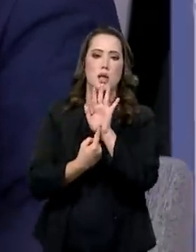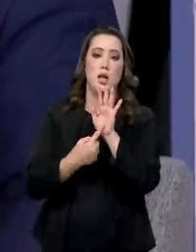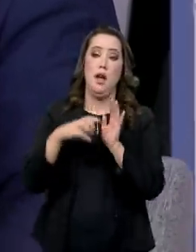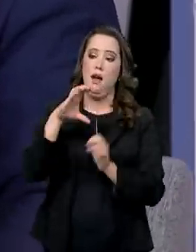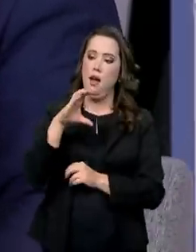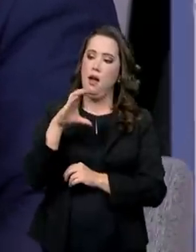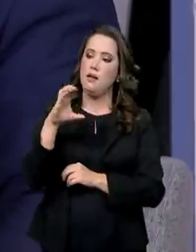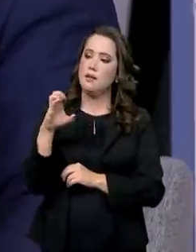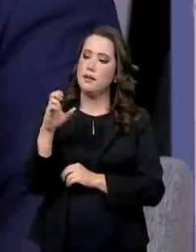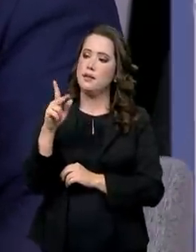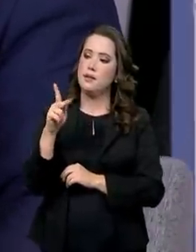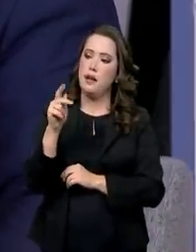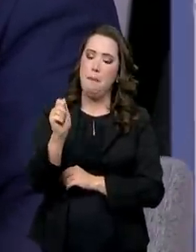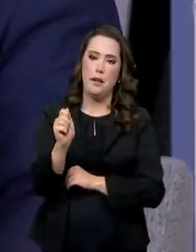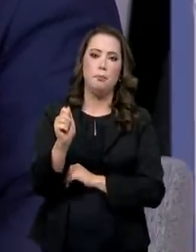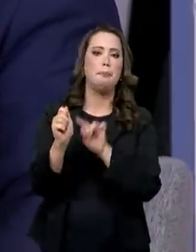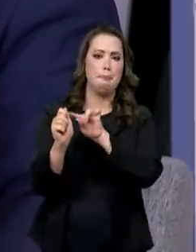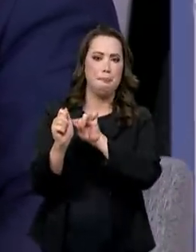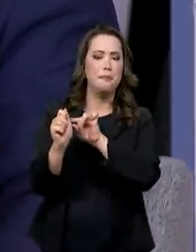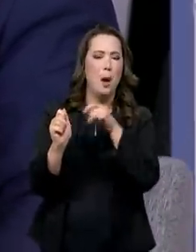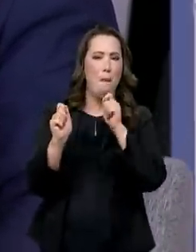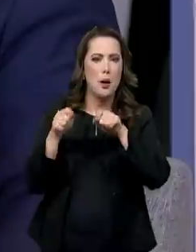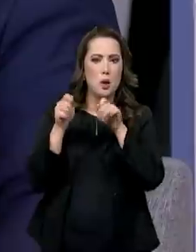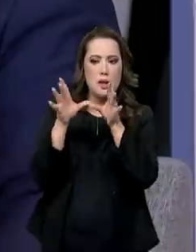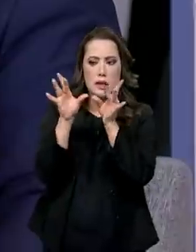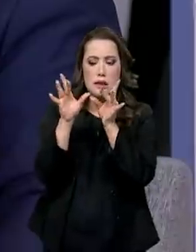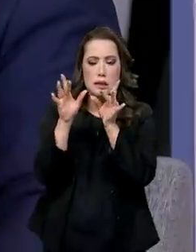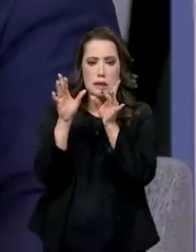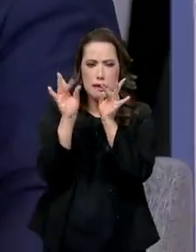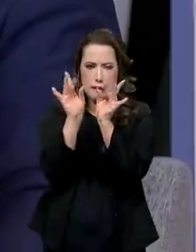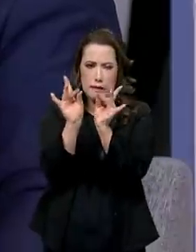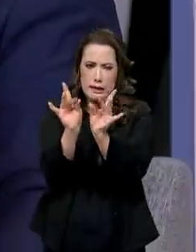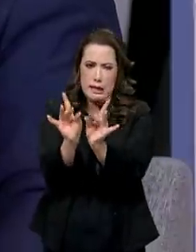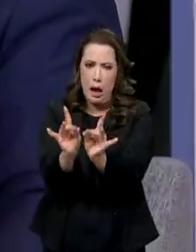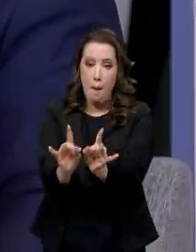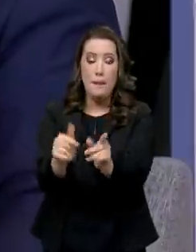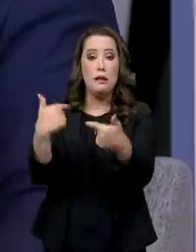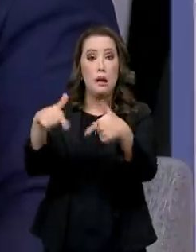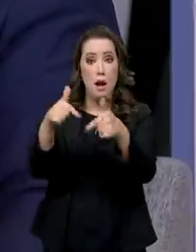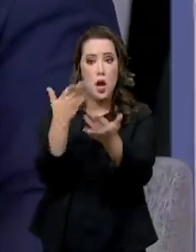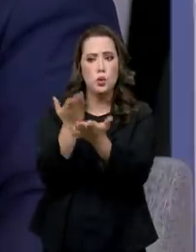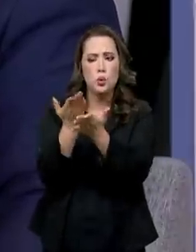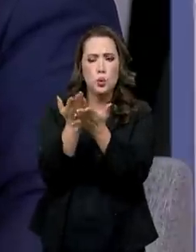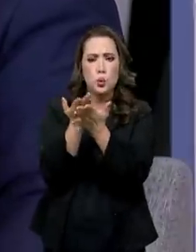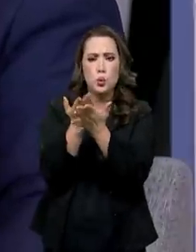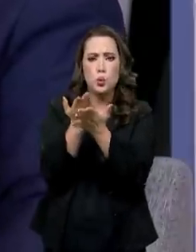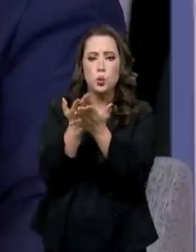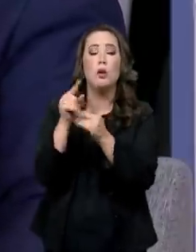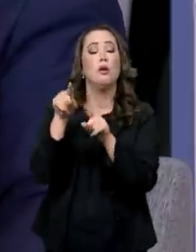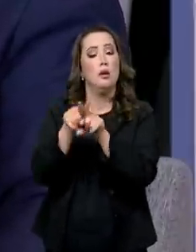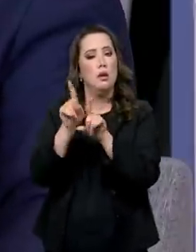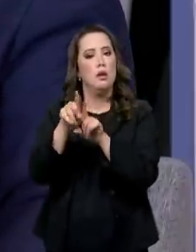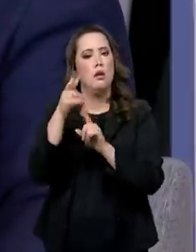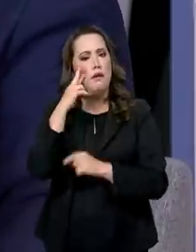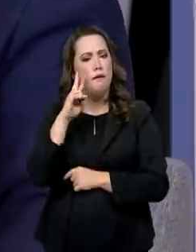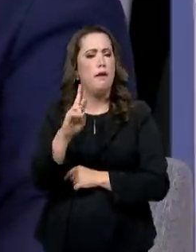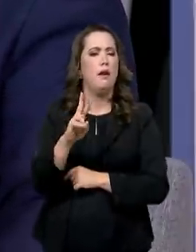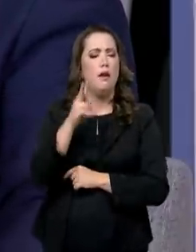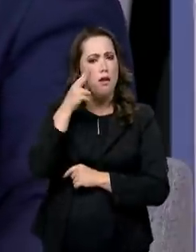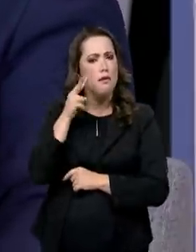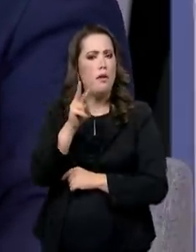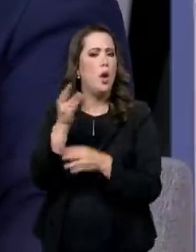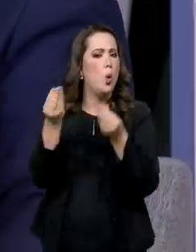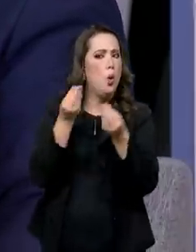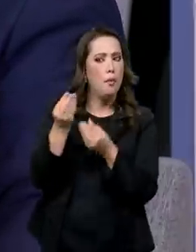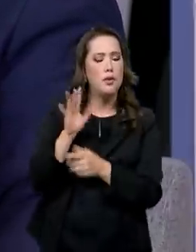Brasil para que eles possam trabalhar nos detalhes, vamos dizer assim, todo o estudo daquilo ali, as consequências, os impactos